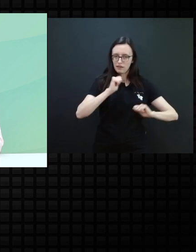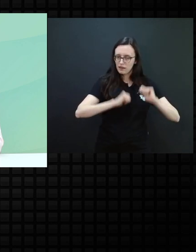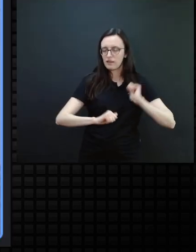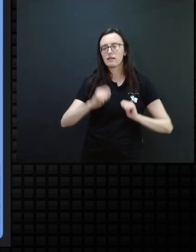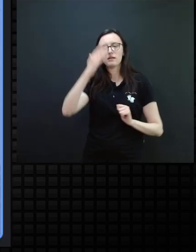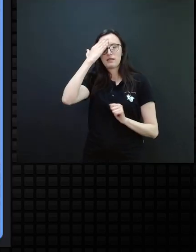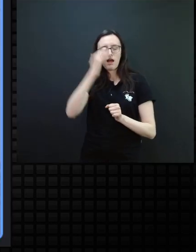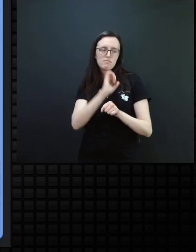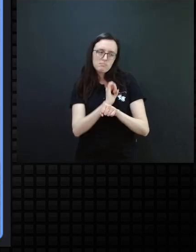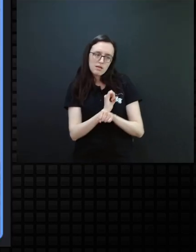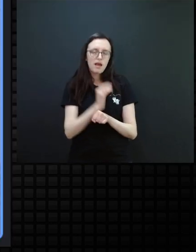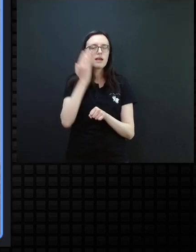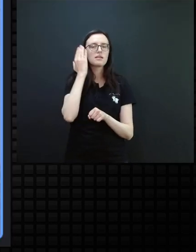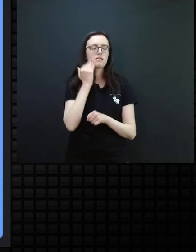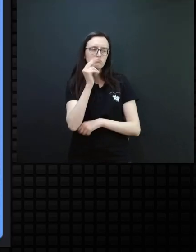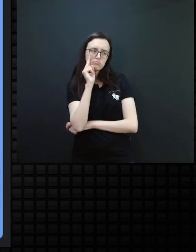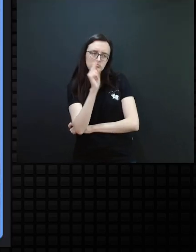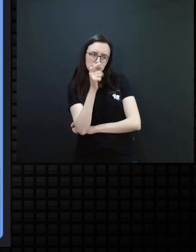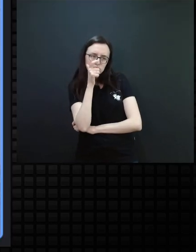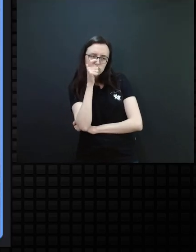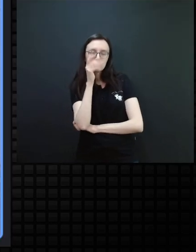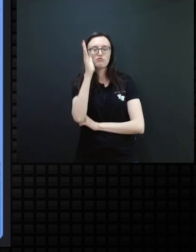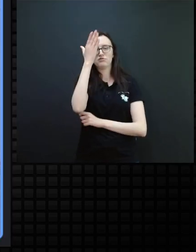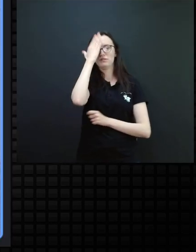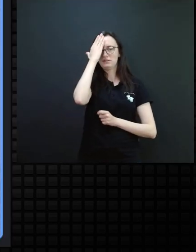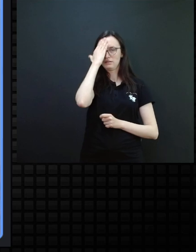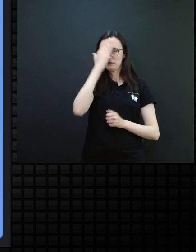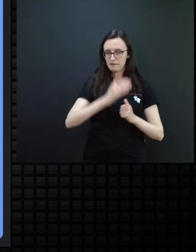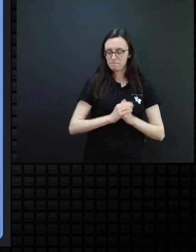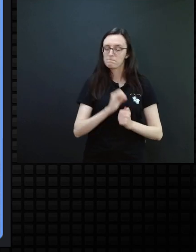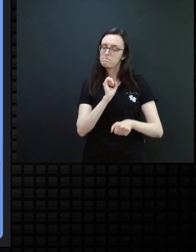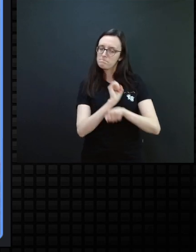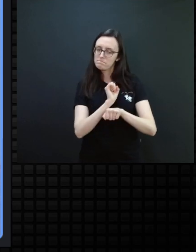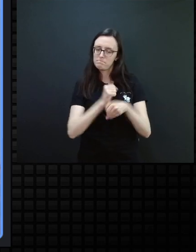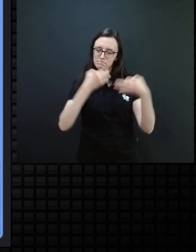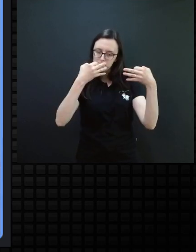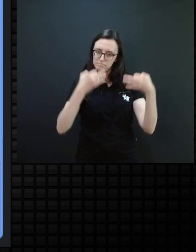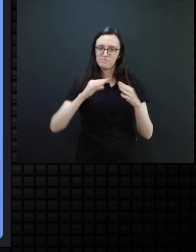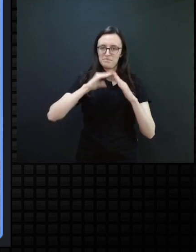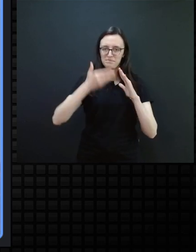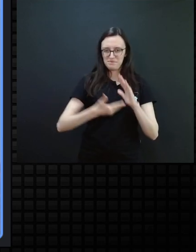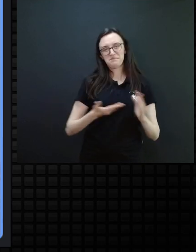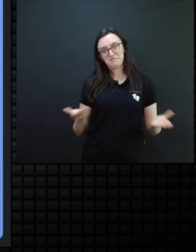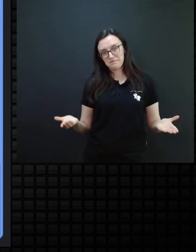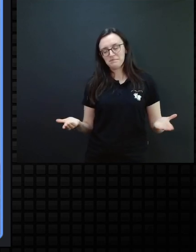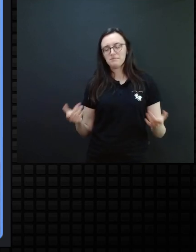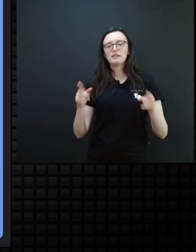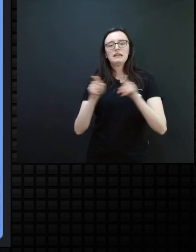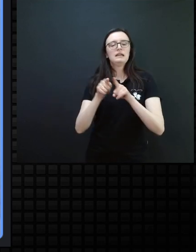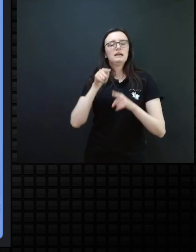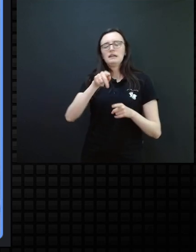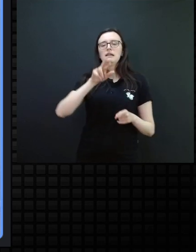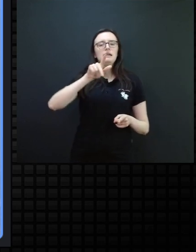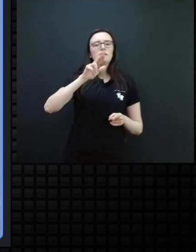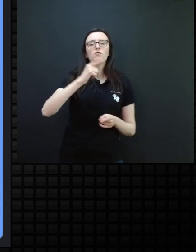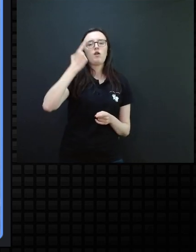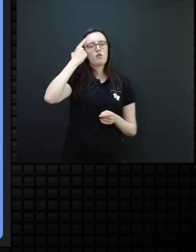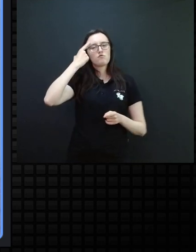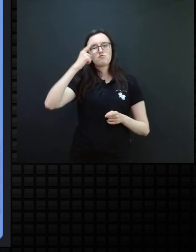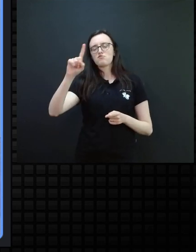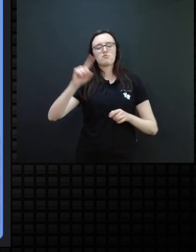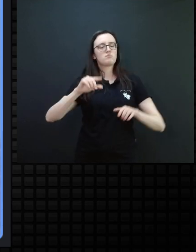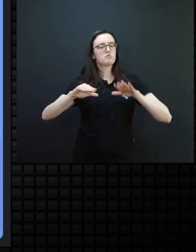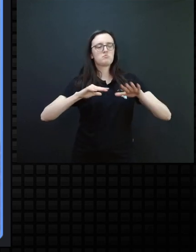esperar, esse observar, aguardar, né? Então, assim, e também não é um dia de um